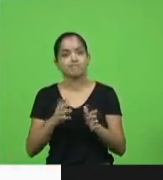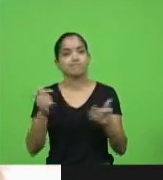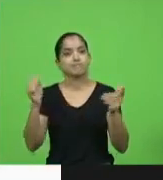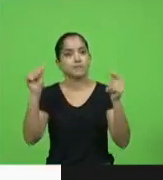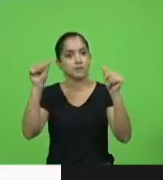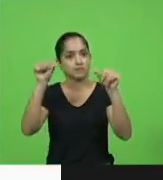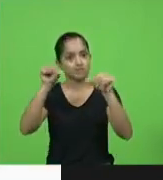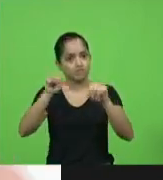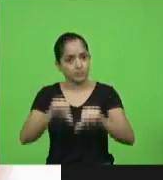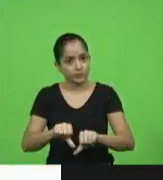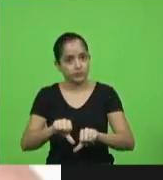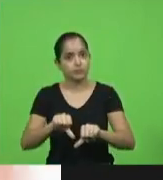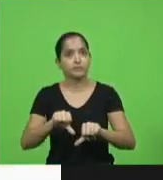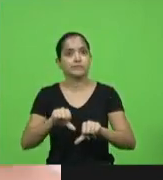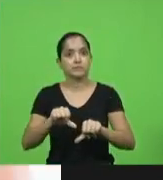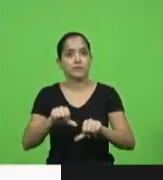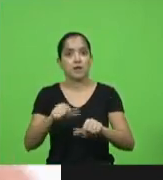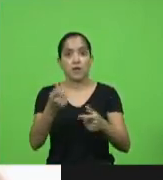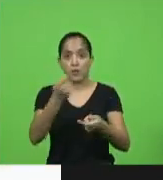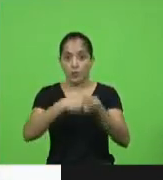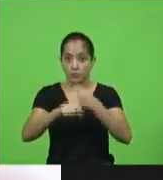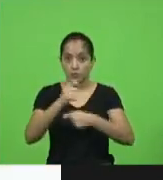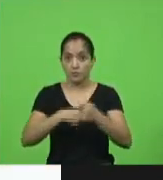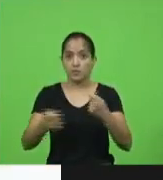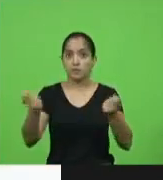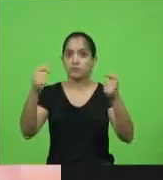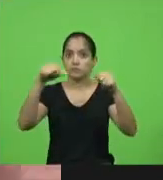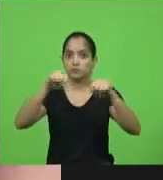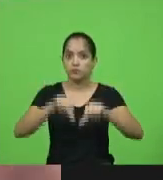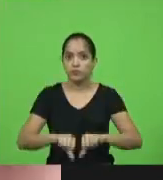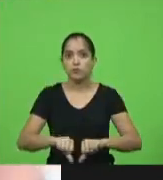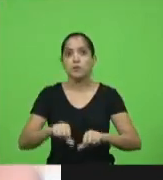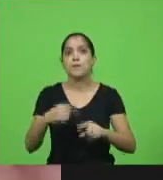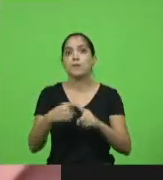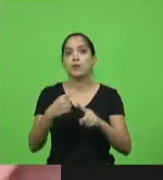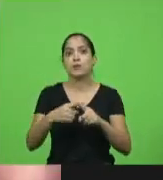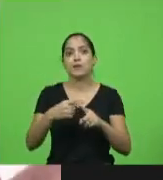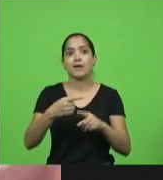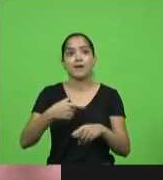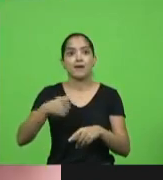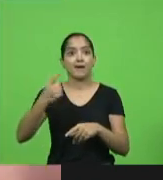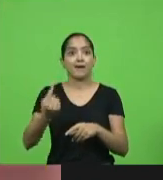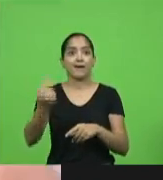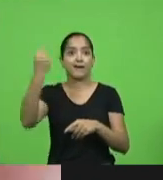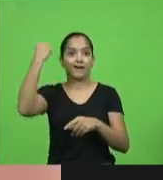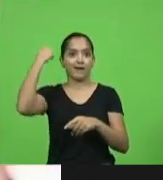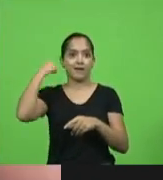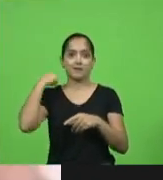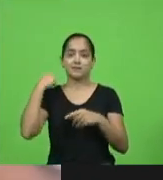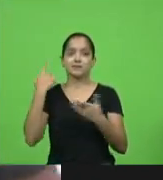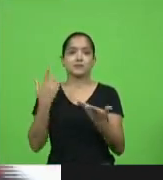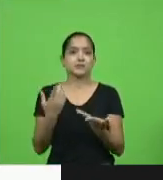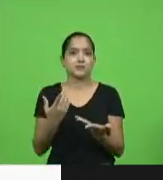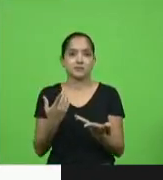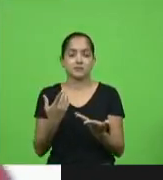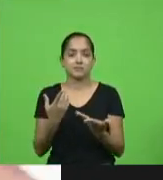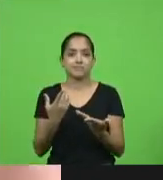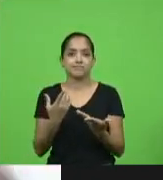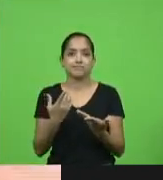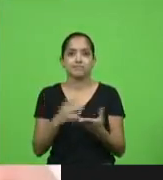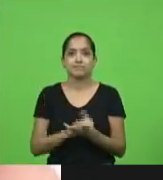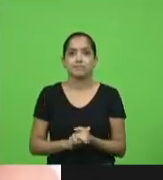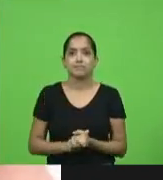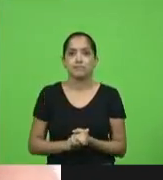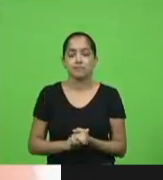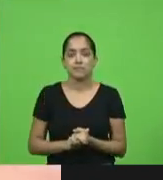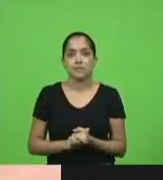custo econômico por não termos adotado antes medidas adequadas a uma emergência sanitária